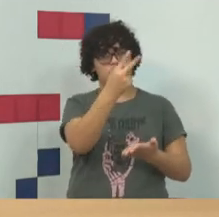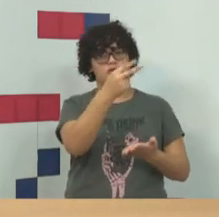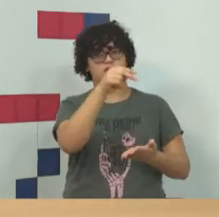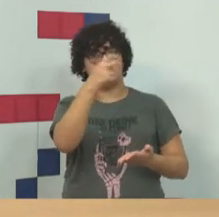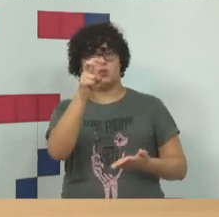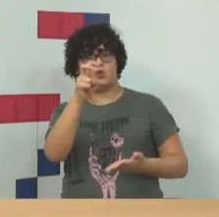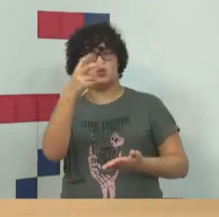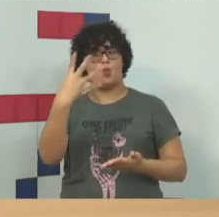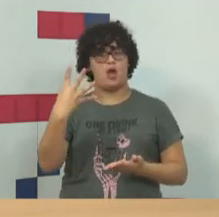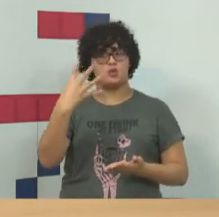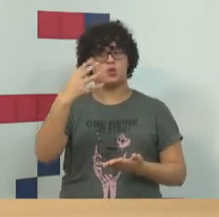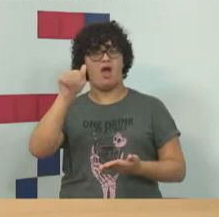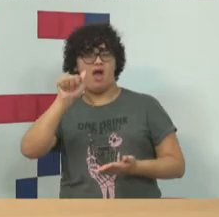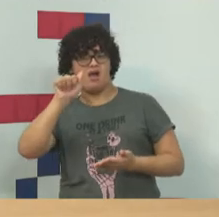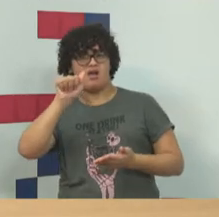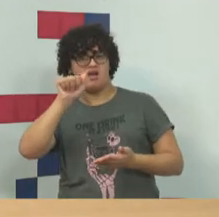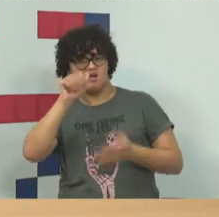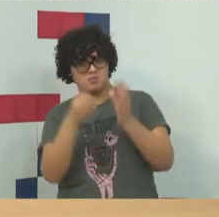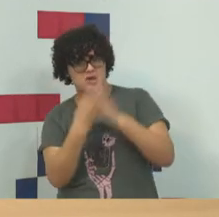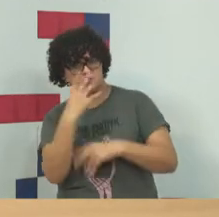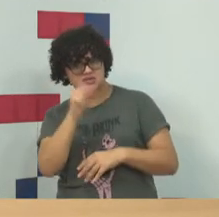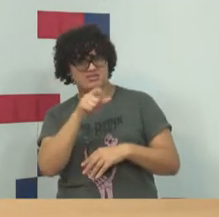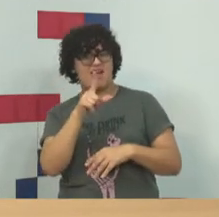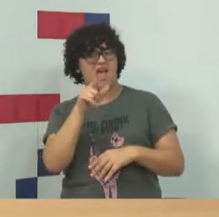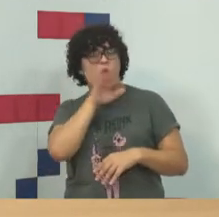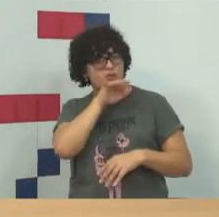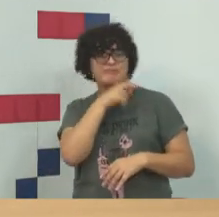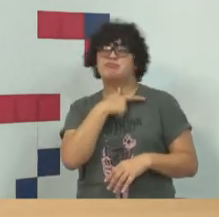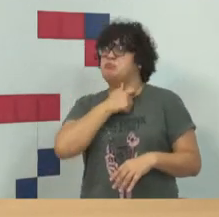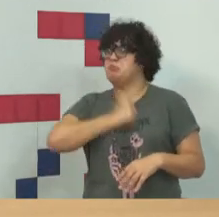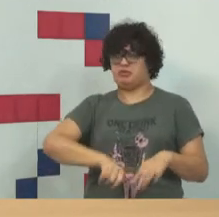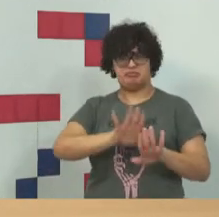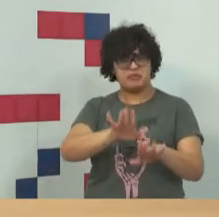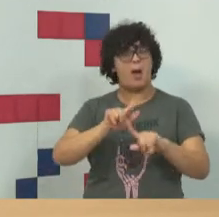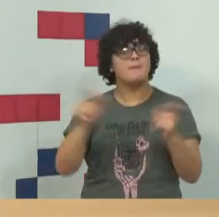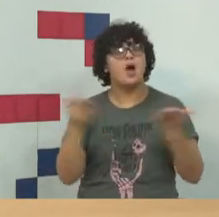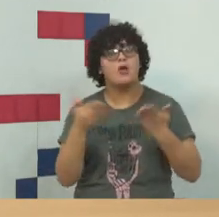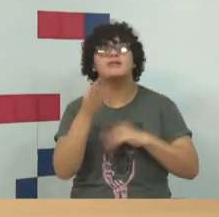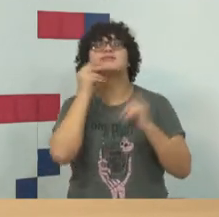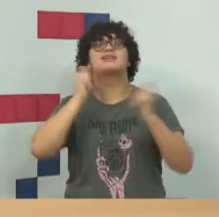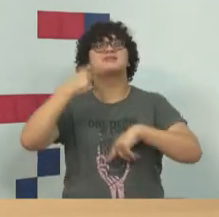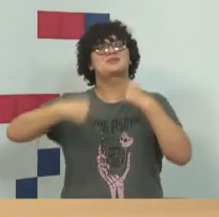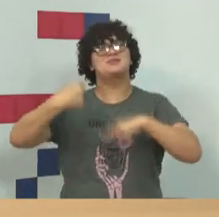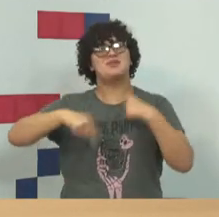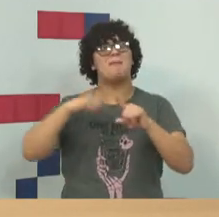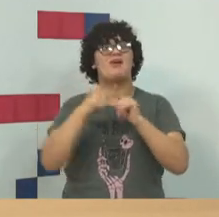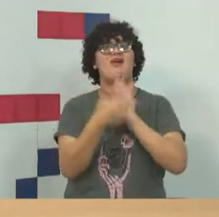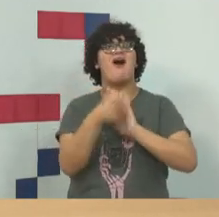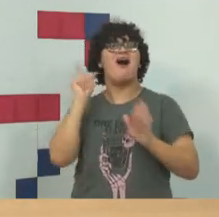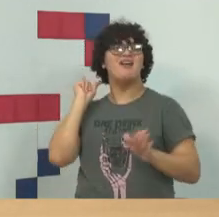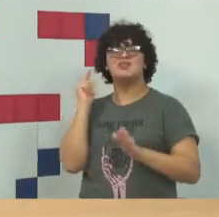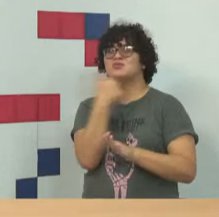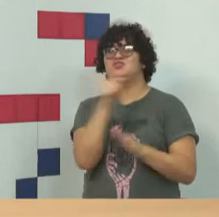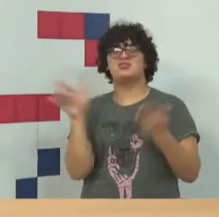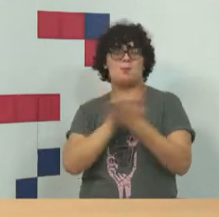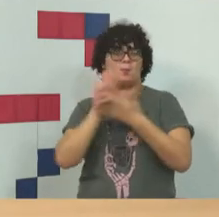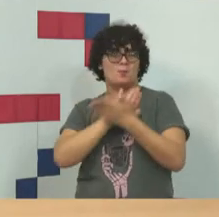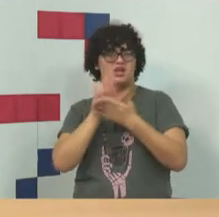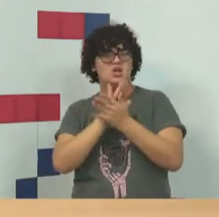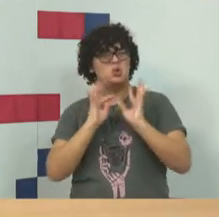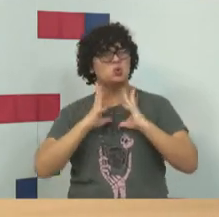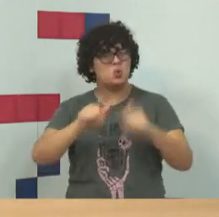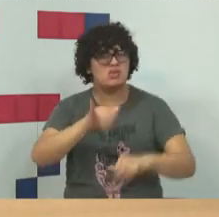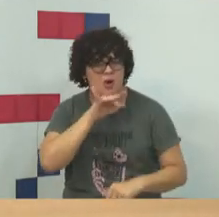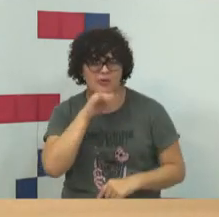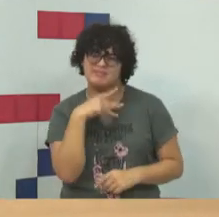Não, ele é péssimo. Mas surgiu? Surgiu. Então, agora dá para a gente discutir alguma coisa que existe, porque antes nem existia. Então, não é de tudo ruim